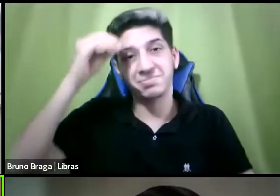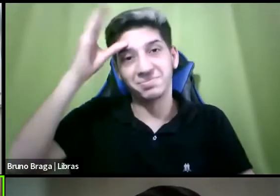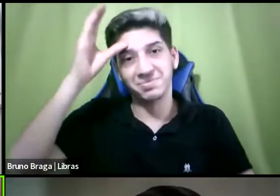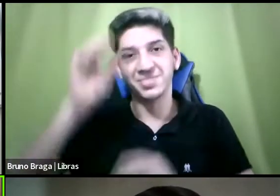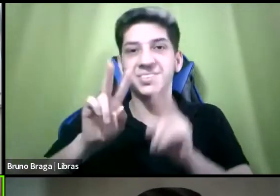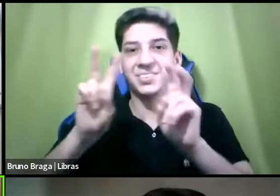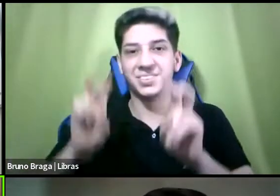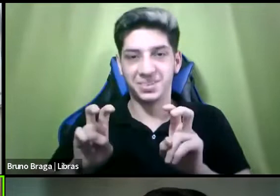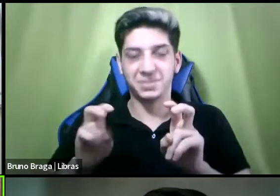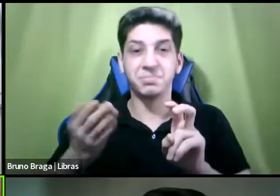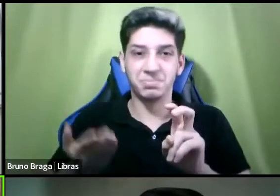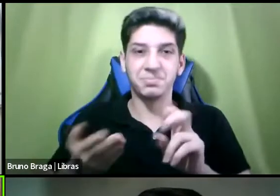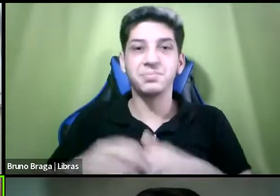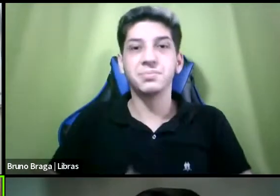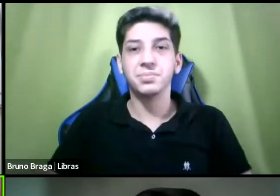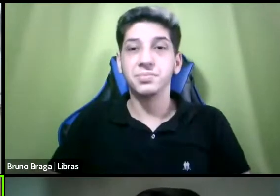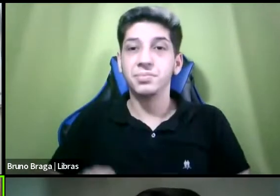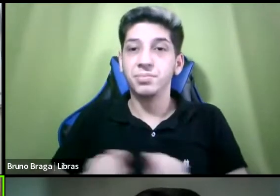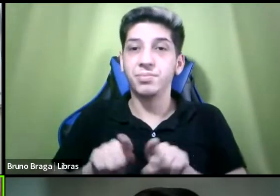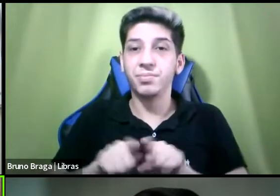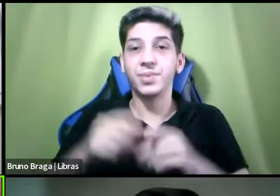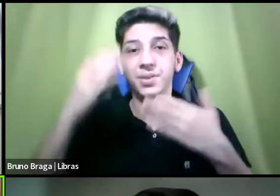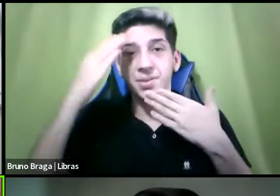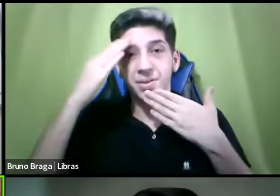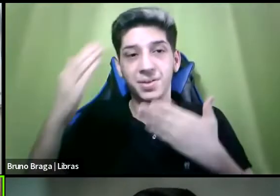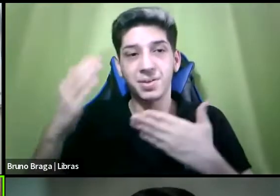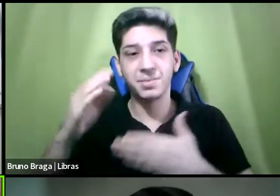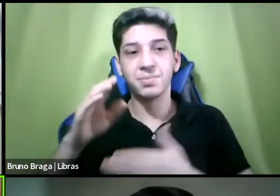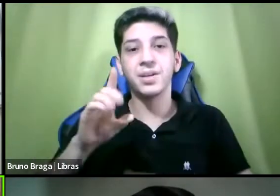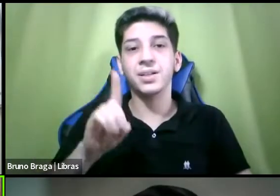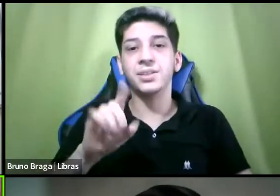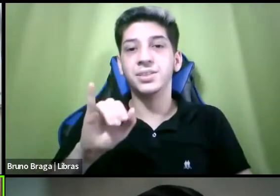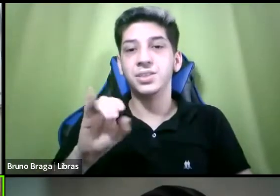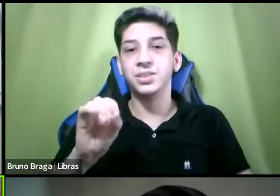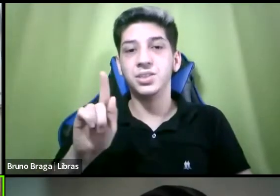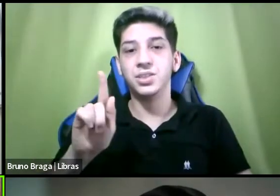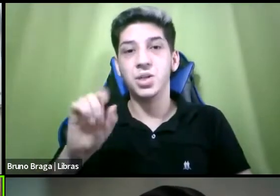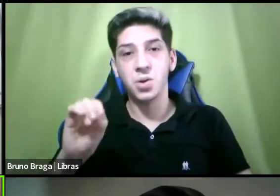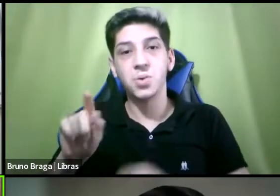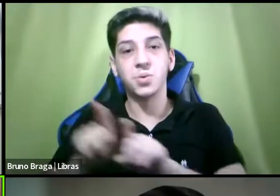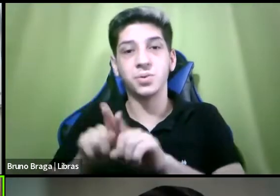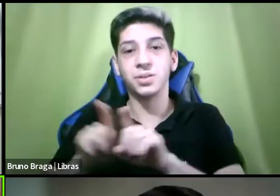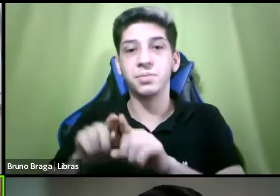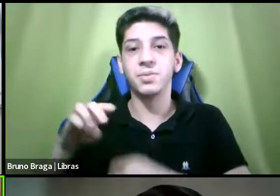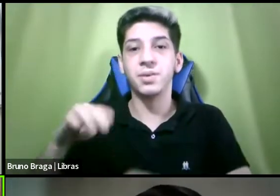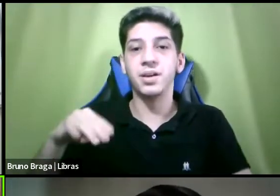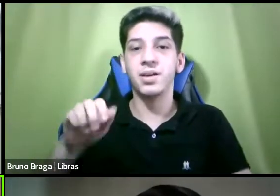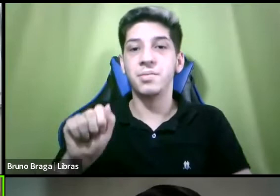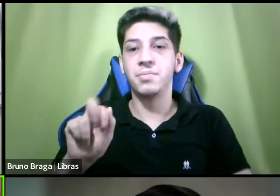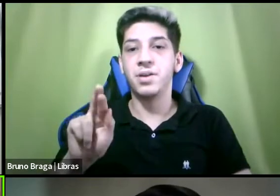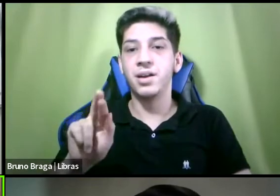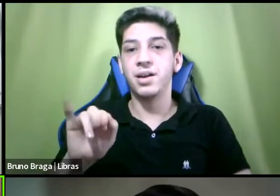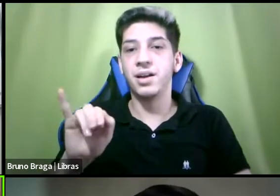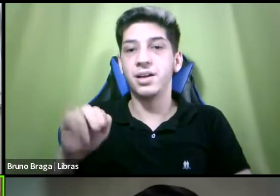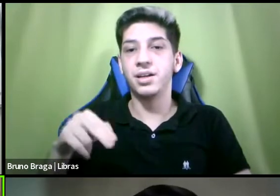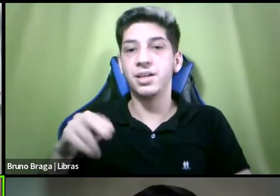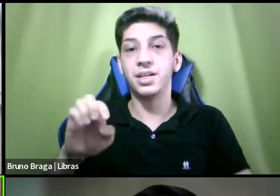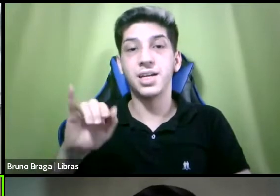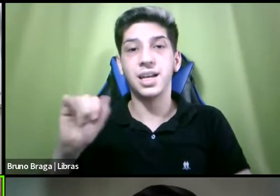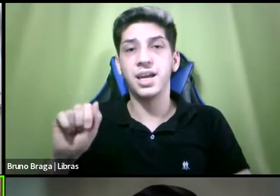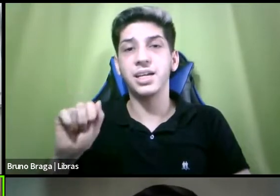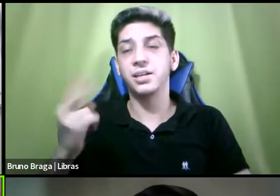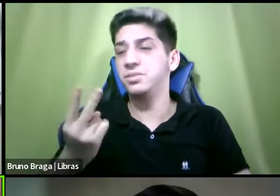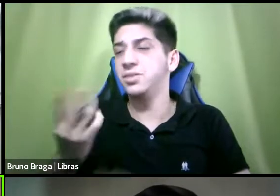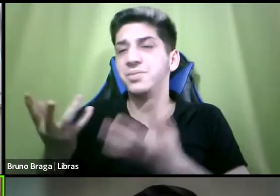tema gostaria de agradecer o Diogo e Marinéia que foram simplesmente sensacionais né na